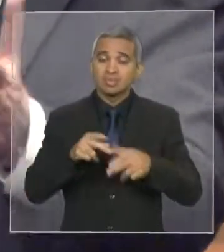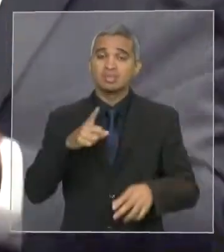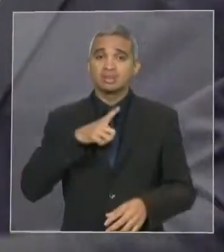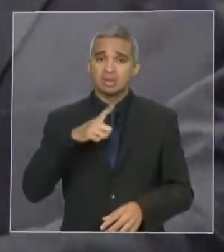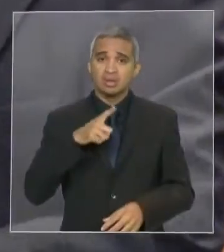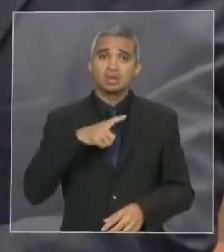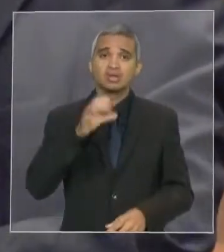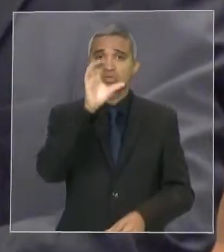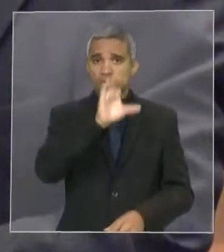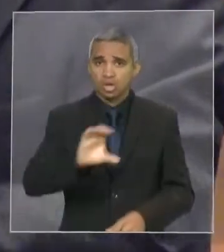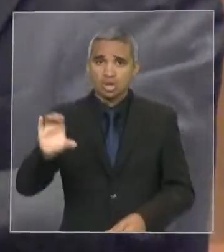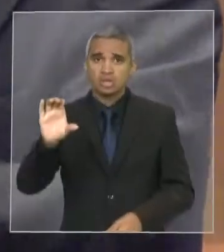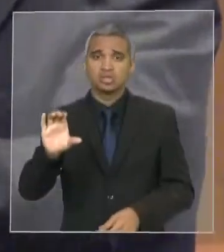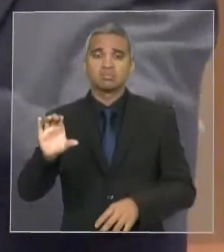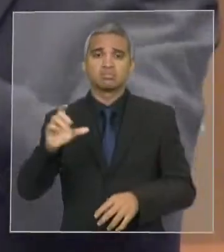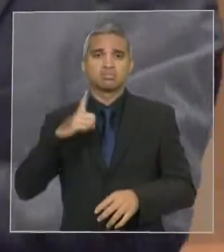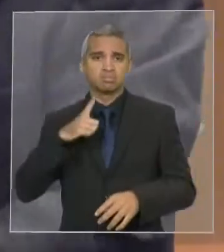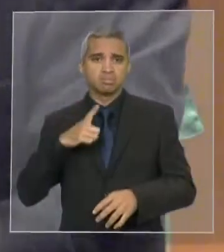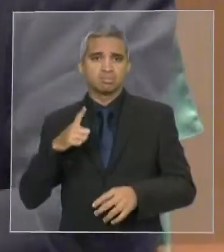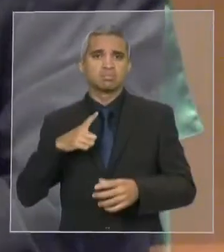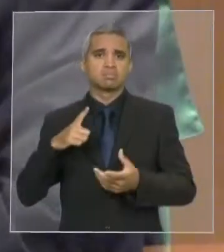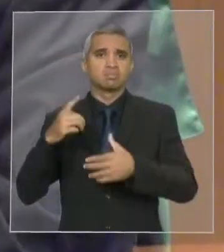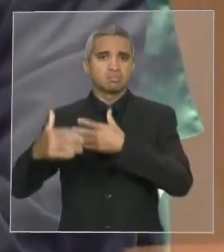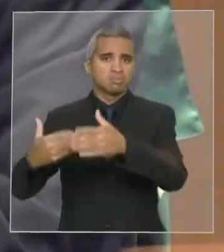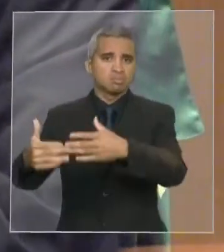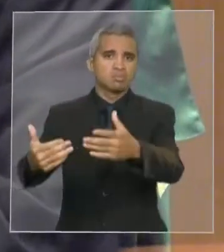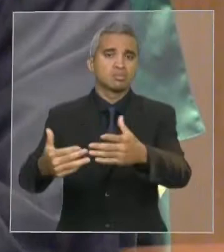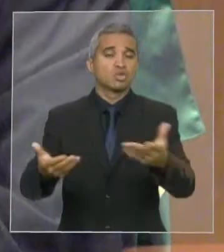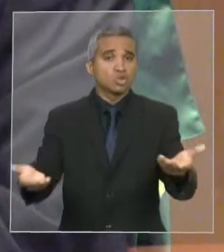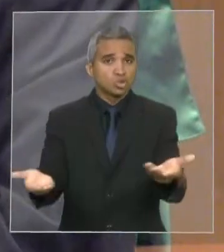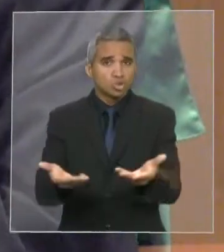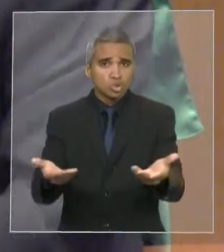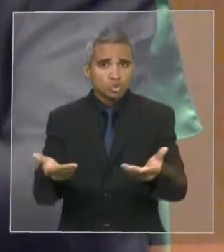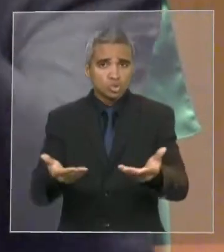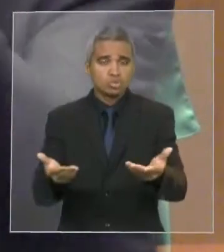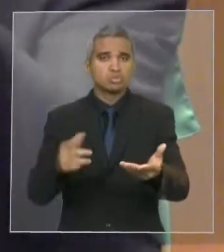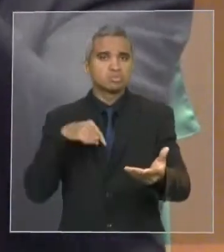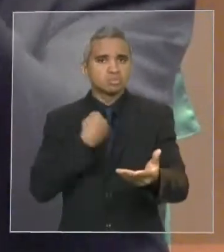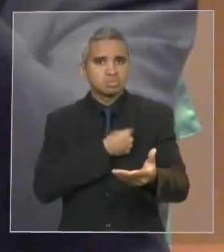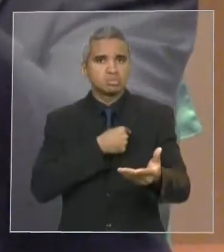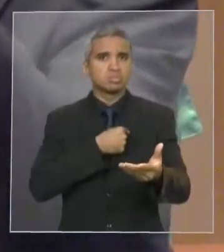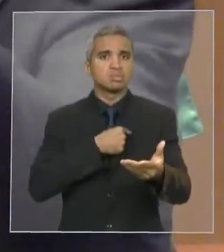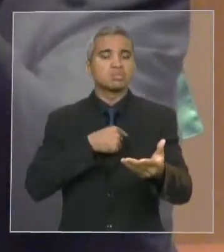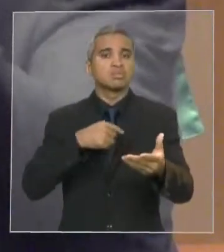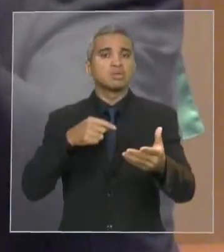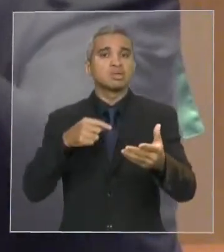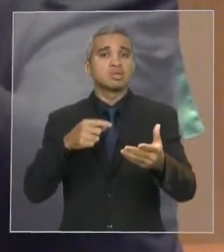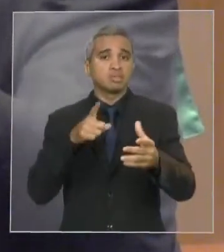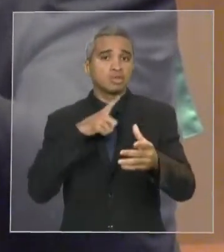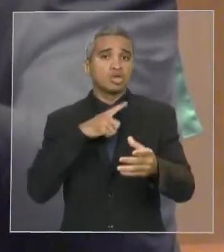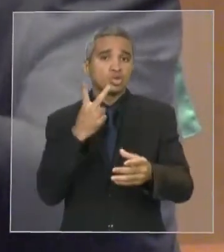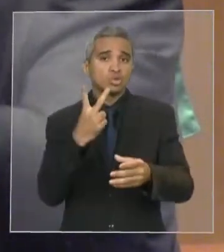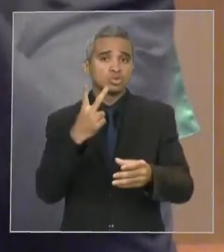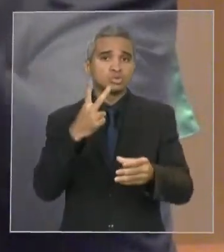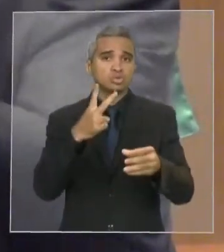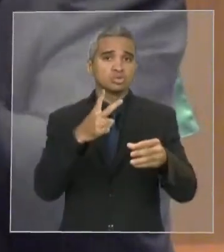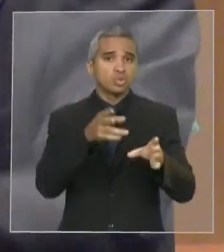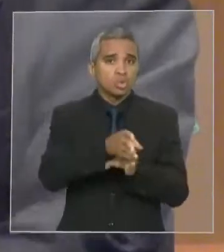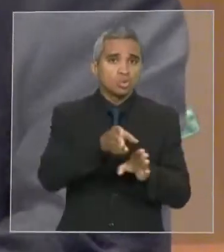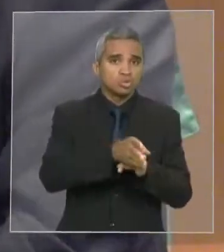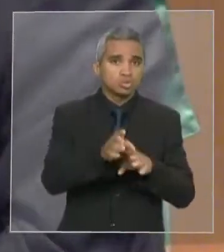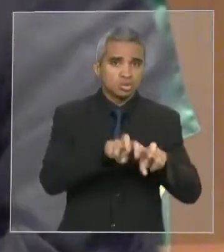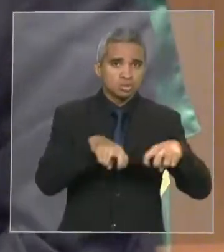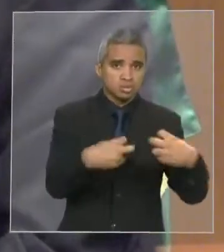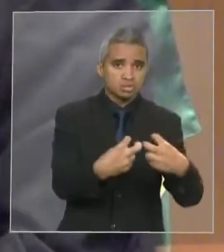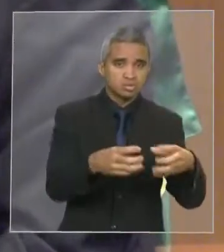eles atuam e é isso que se trata aqui no dia de hoje. Dois conselhos estão sendo votados, o conselho